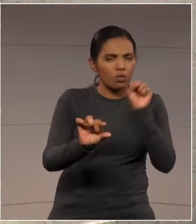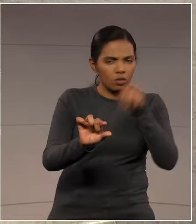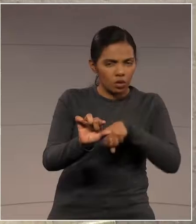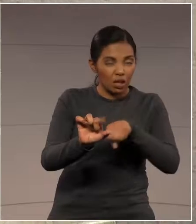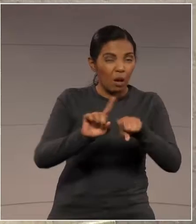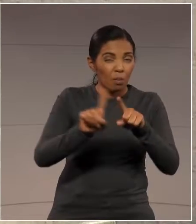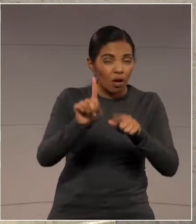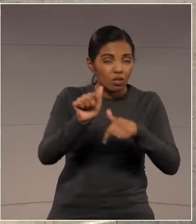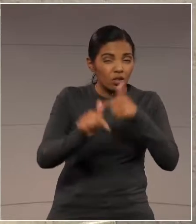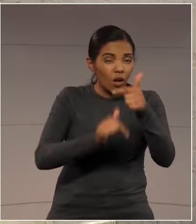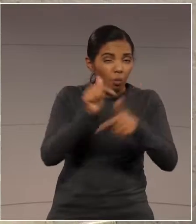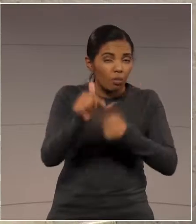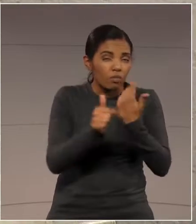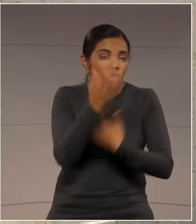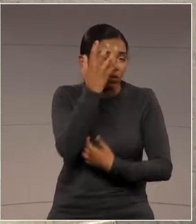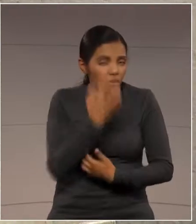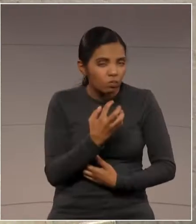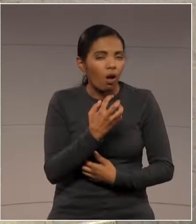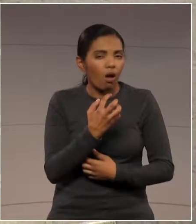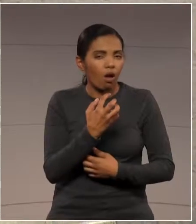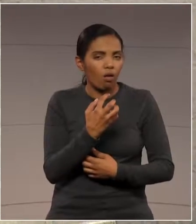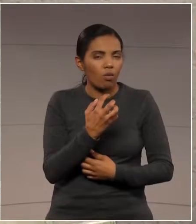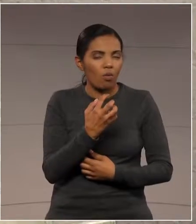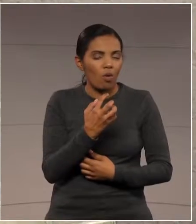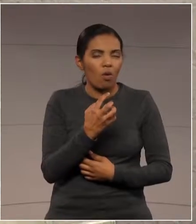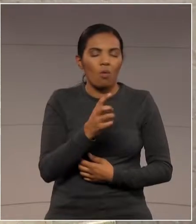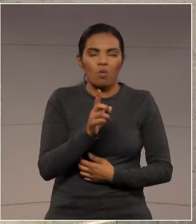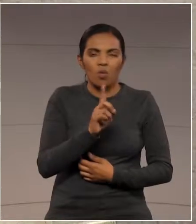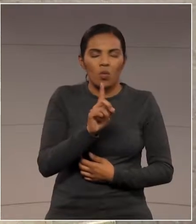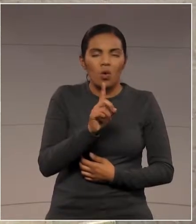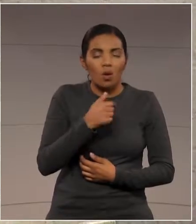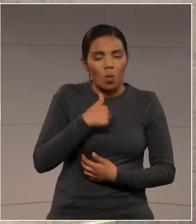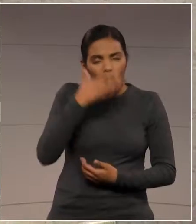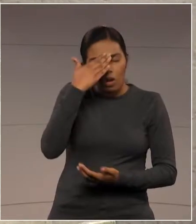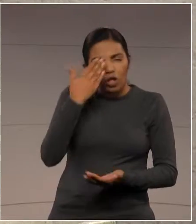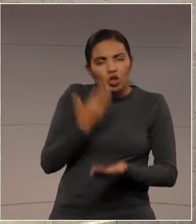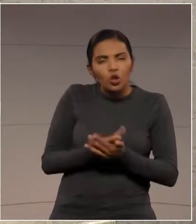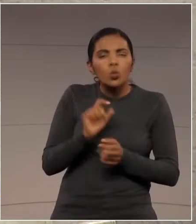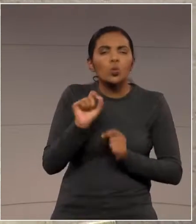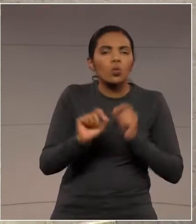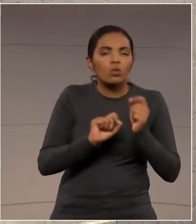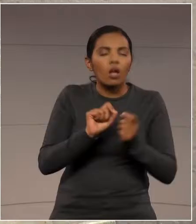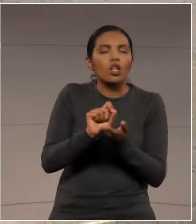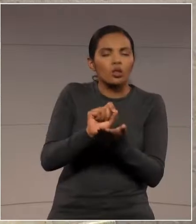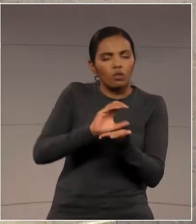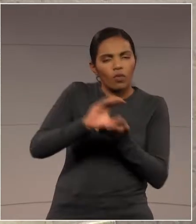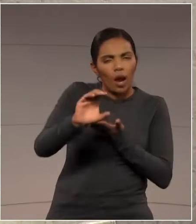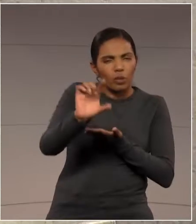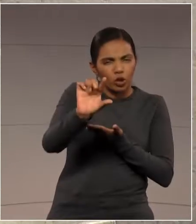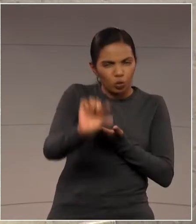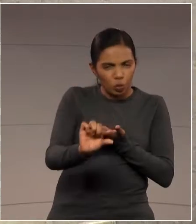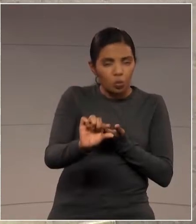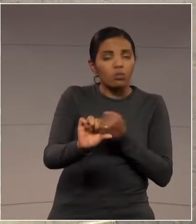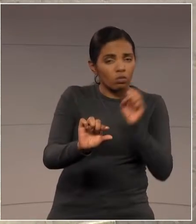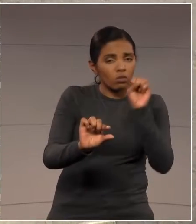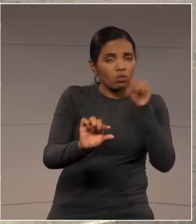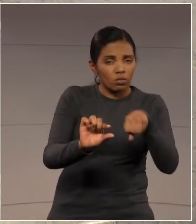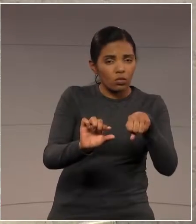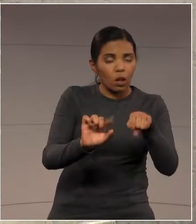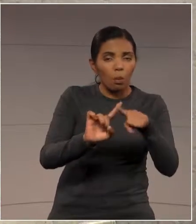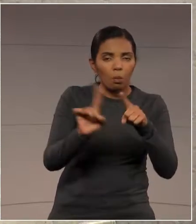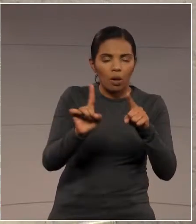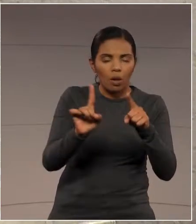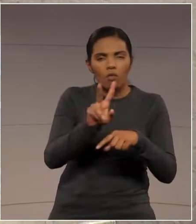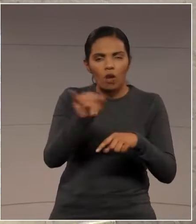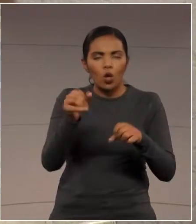bem feito e honestamente. E eu acredito que, mesmo com valor inferior, vão se construir mais